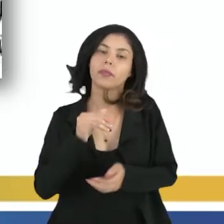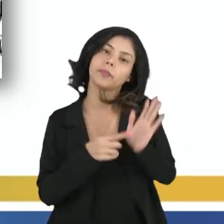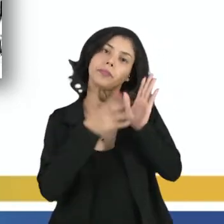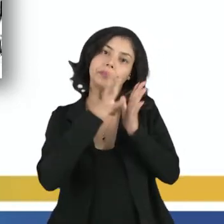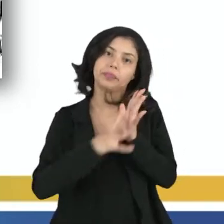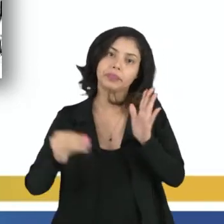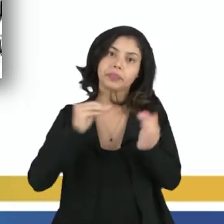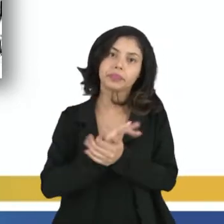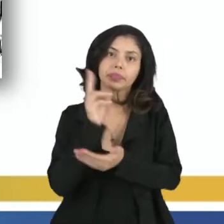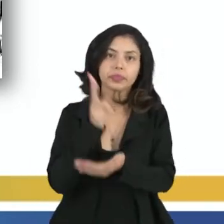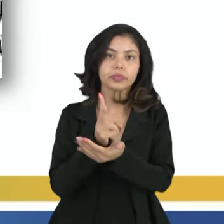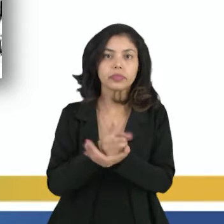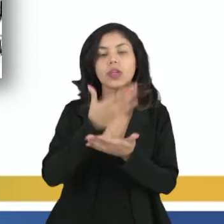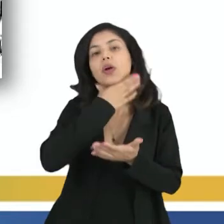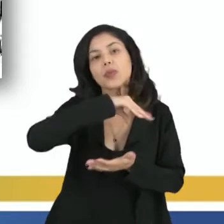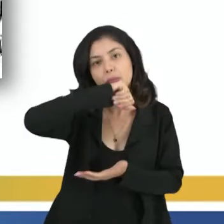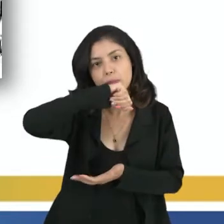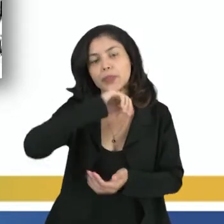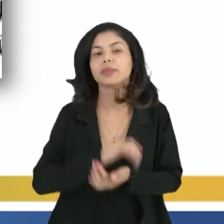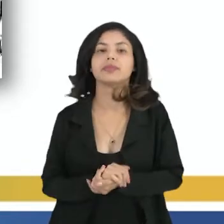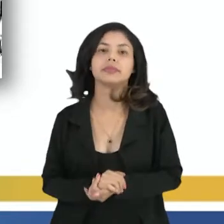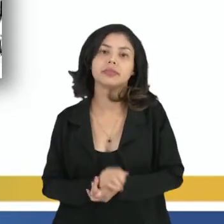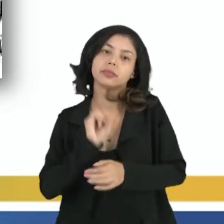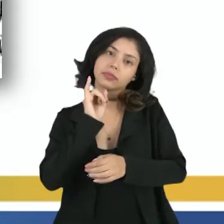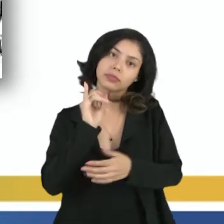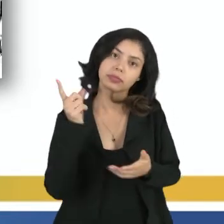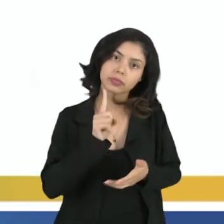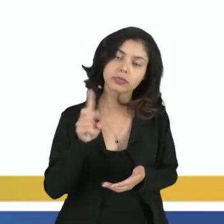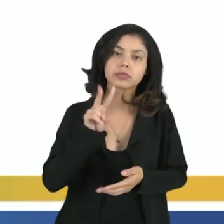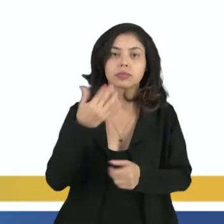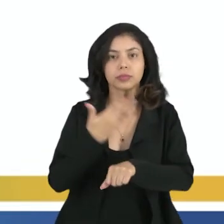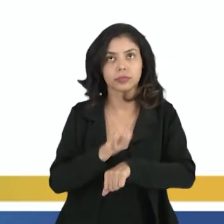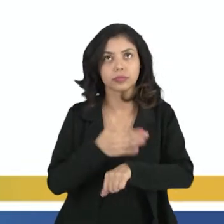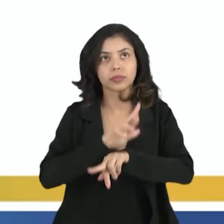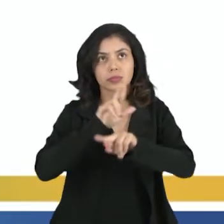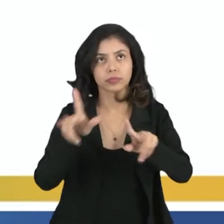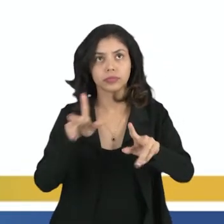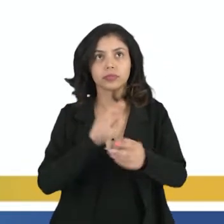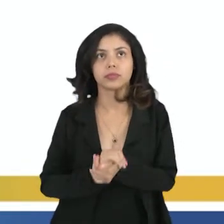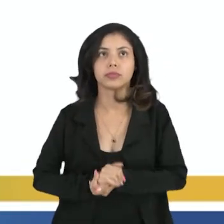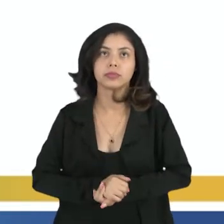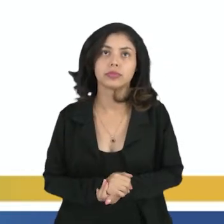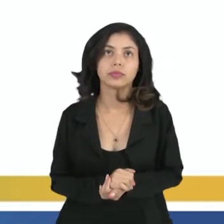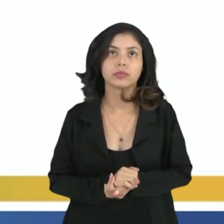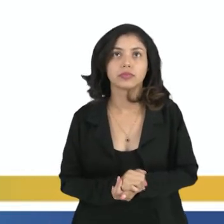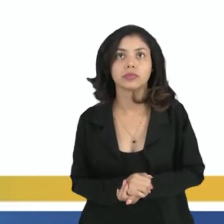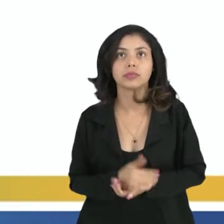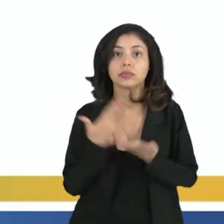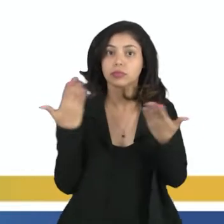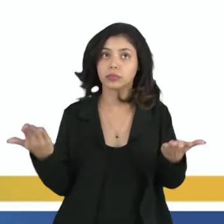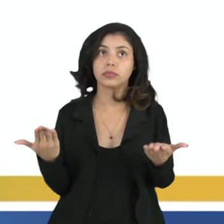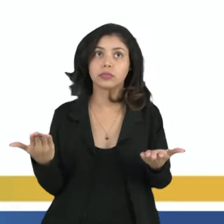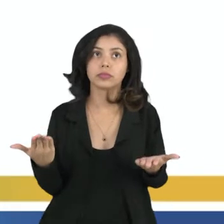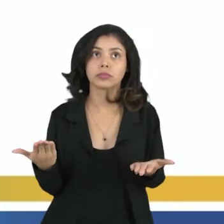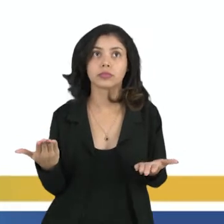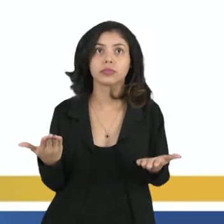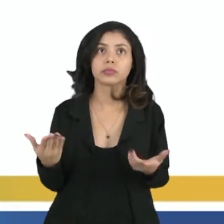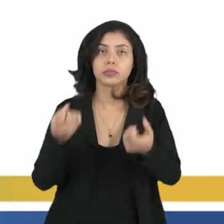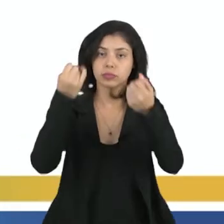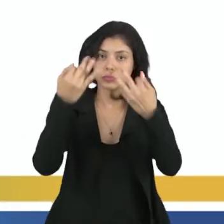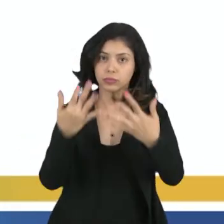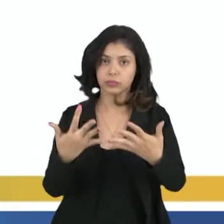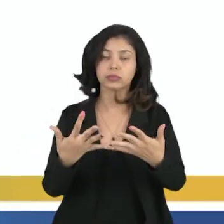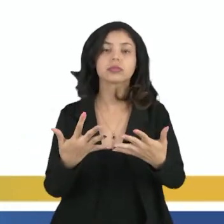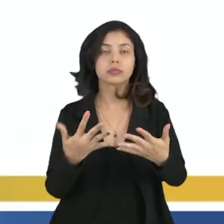reproduzir a cultura do seu pai, né? Mas, se não, a gente vai ter, então, aí práticas diferentes, né? Então, assim, pessoal, em síntese, né?